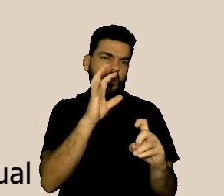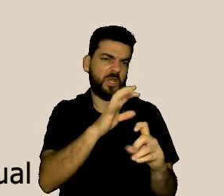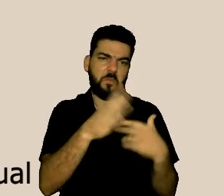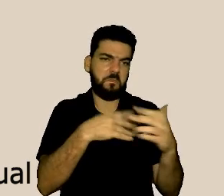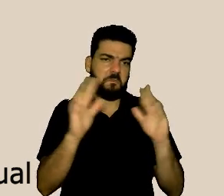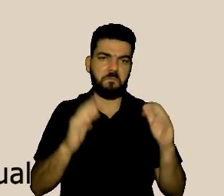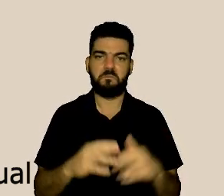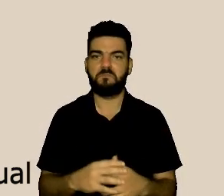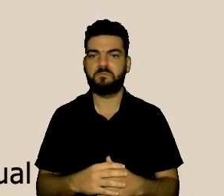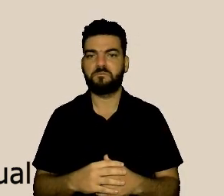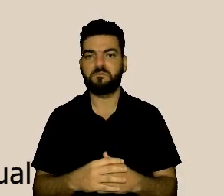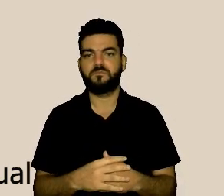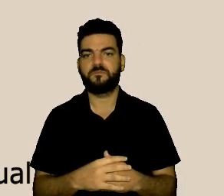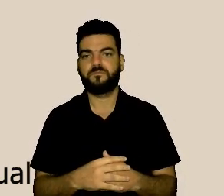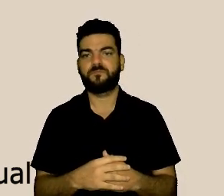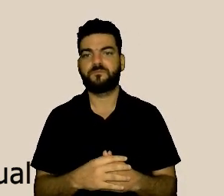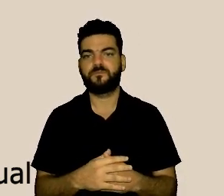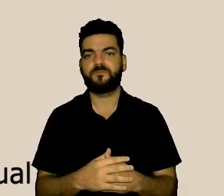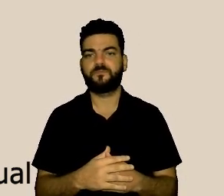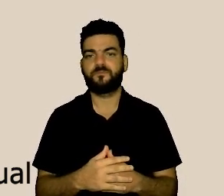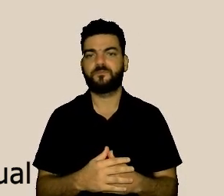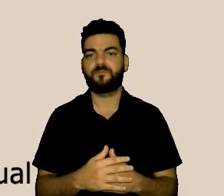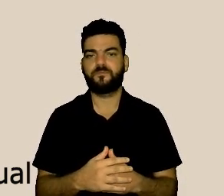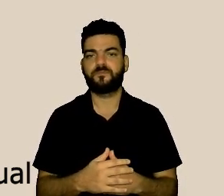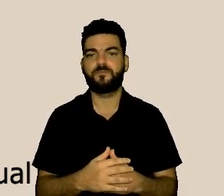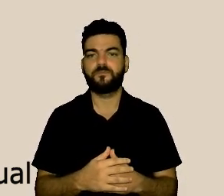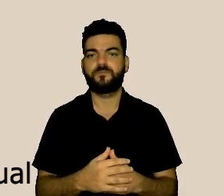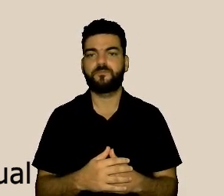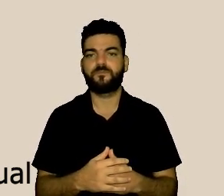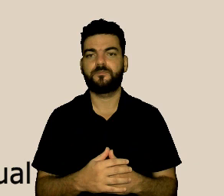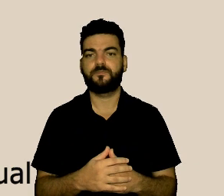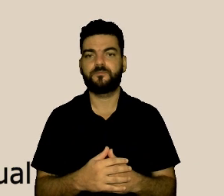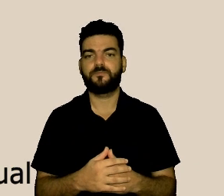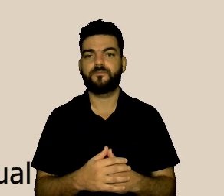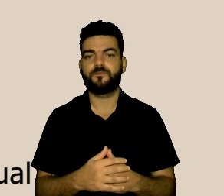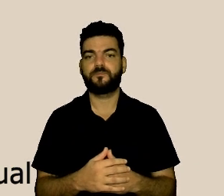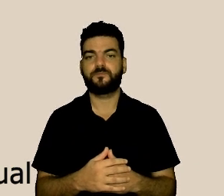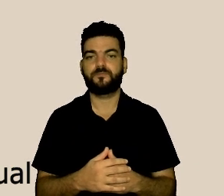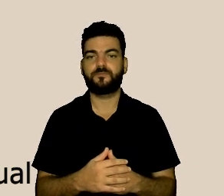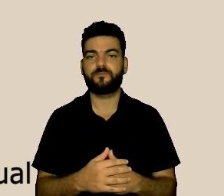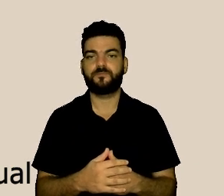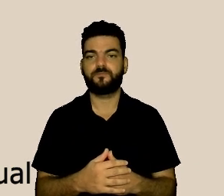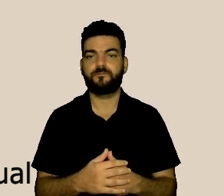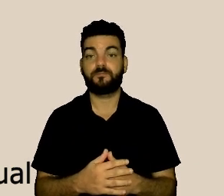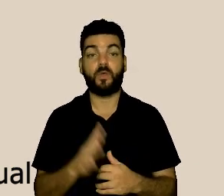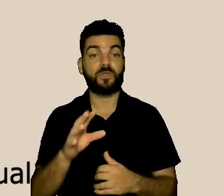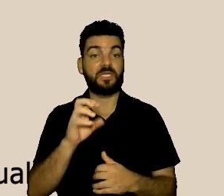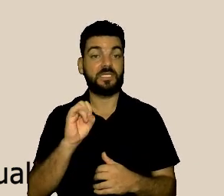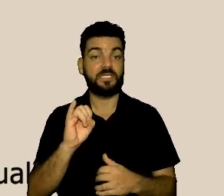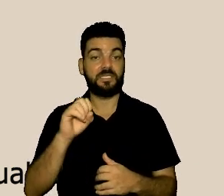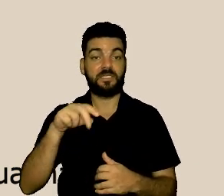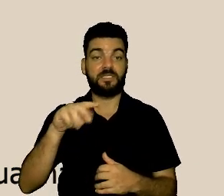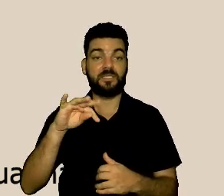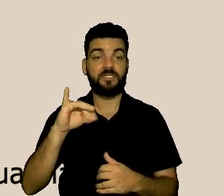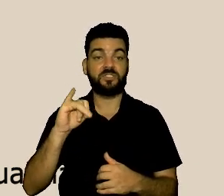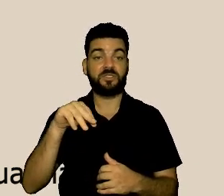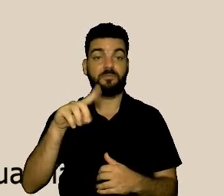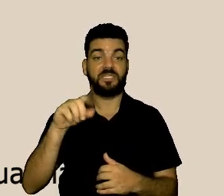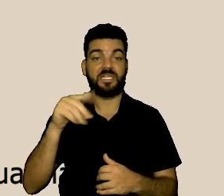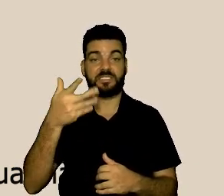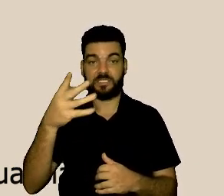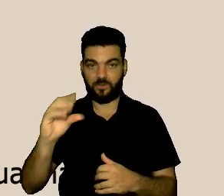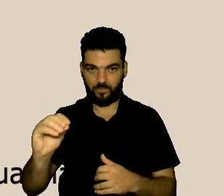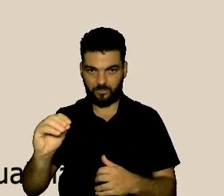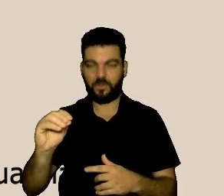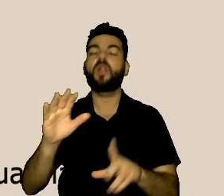já o assédio sexual por intimidação previsto na nossa lei municipal, ele necessariamente não quer